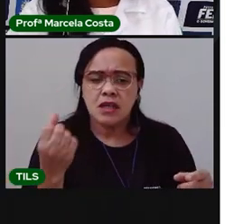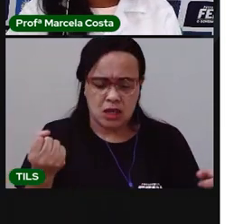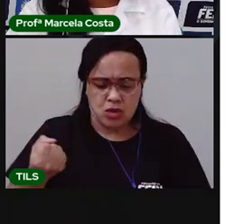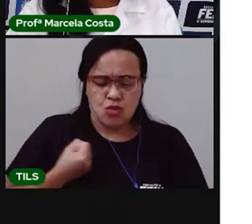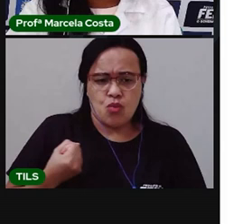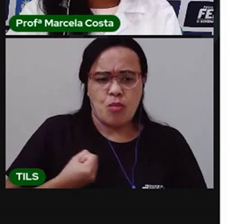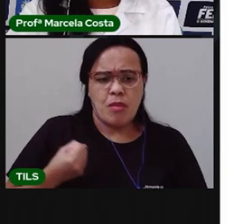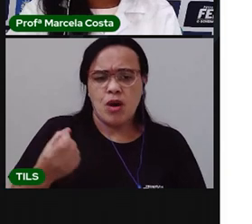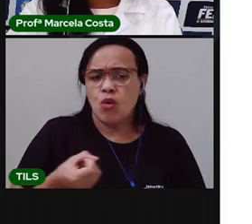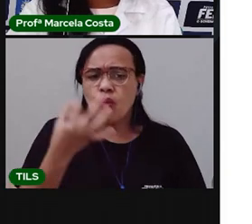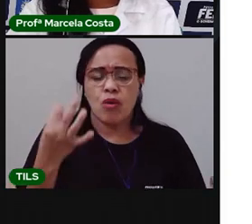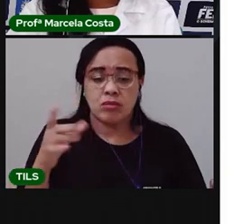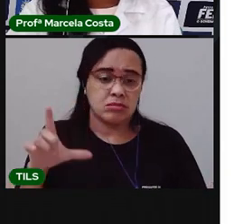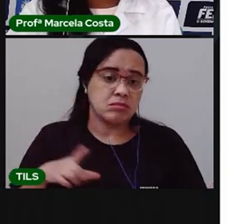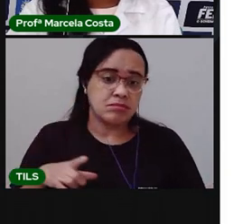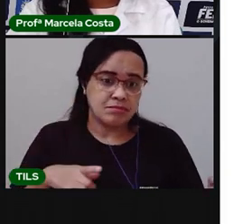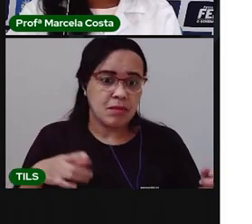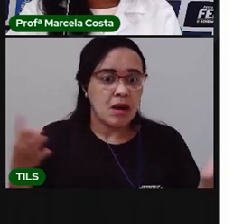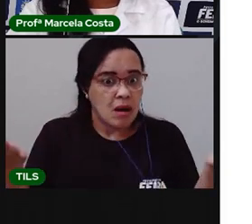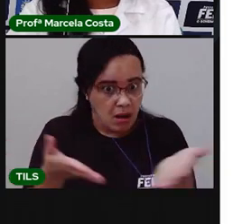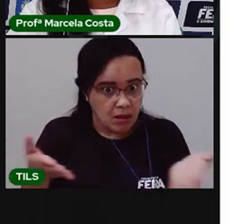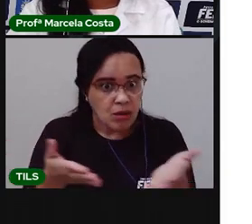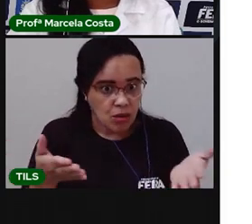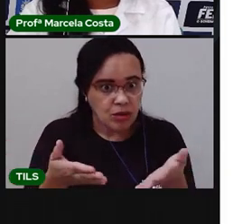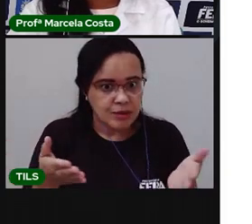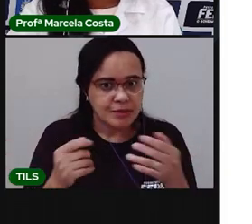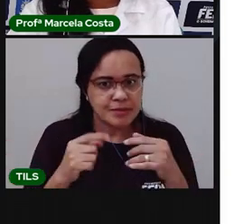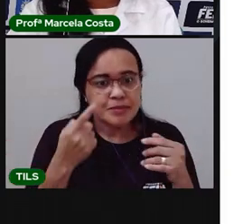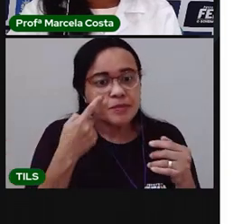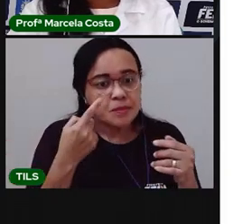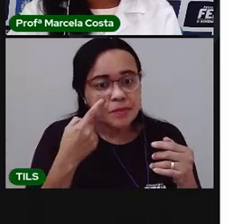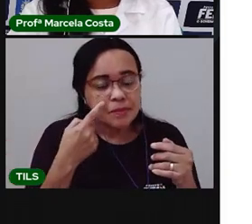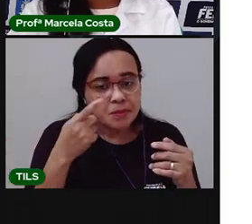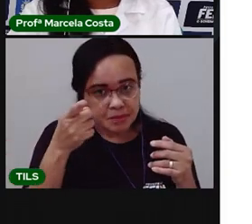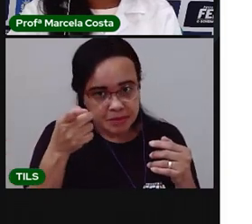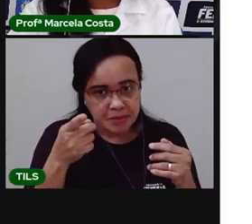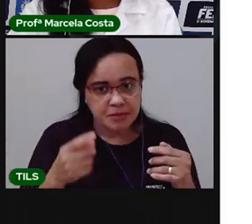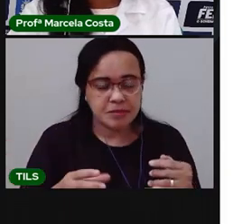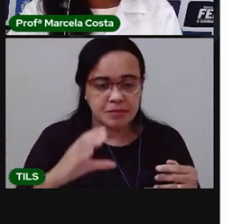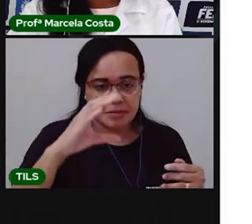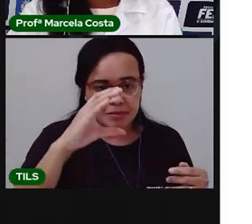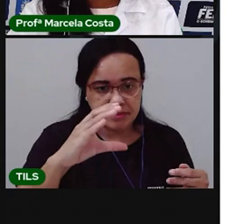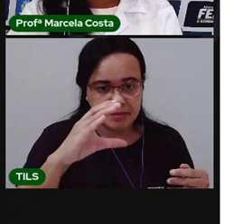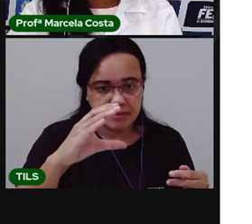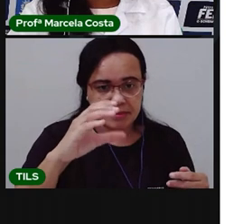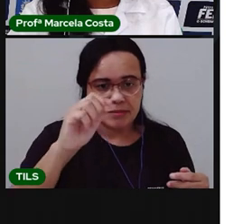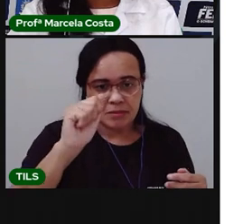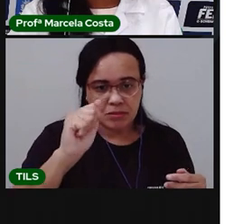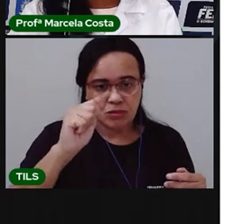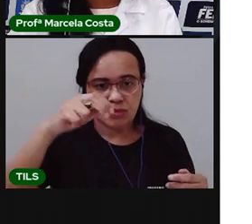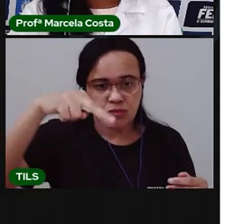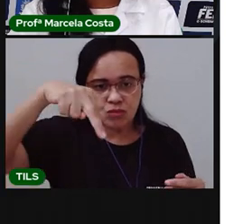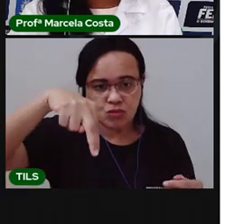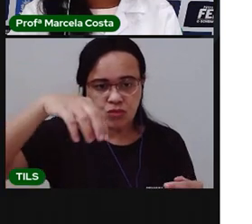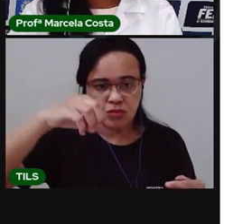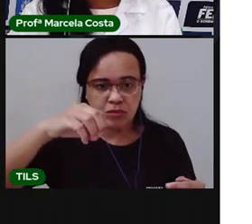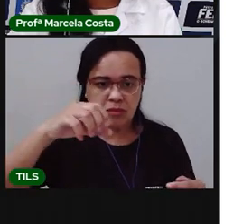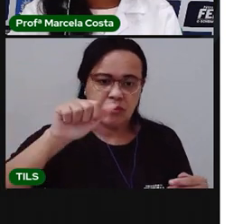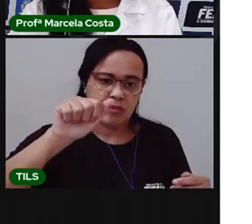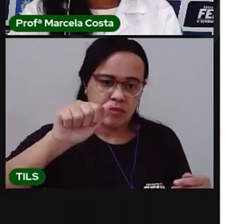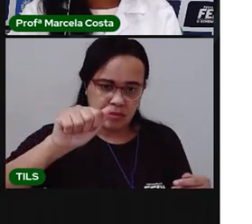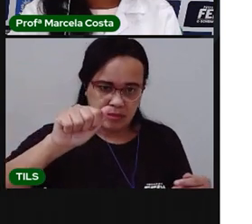a leitura da primeira palavra agora. Ó. Quanto.-noa.